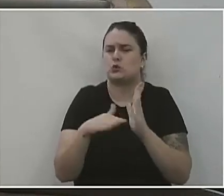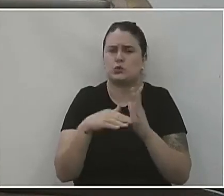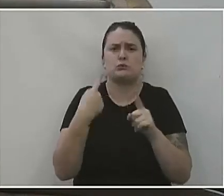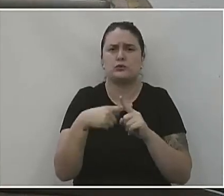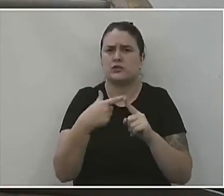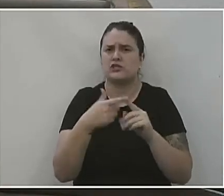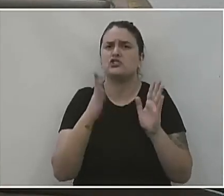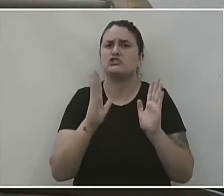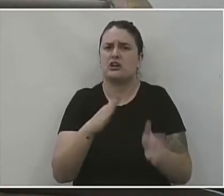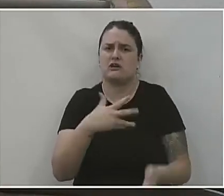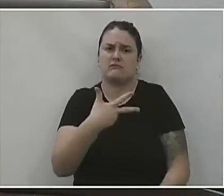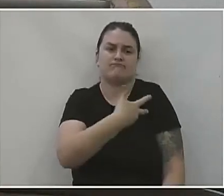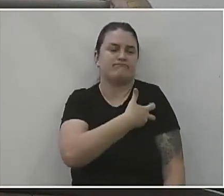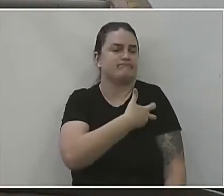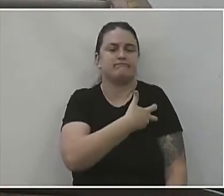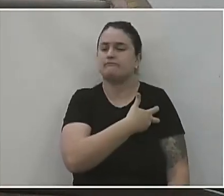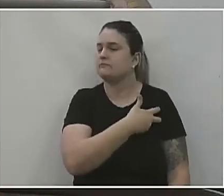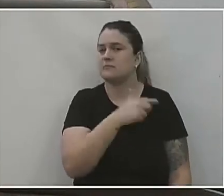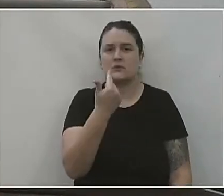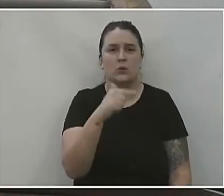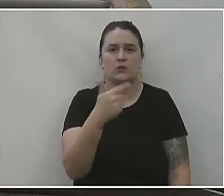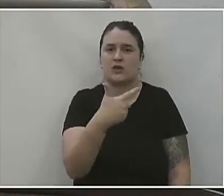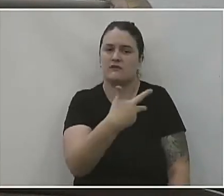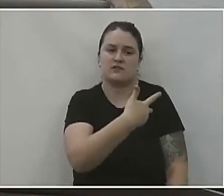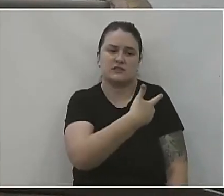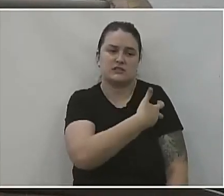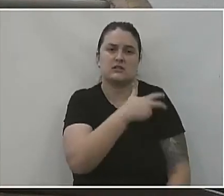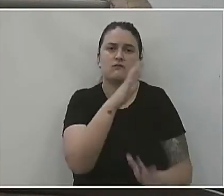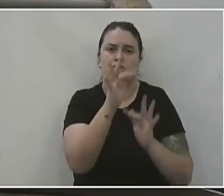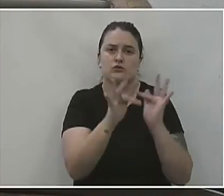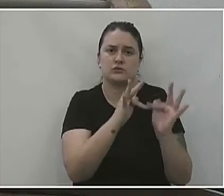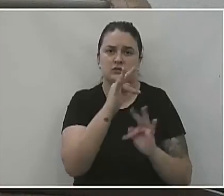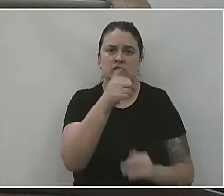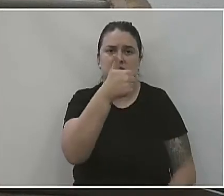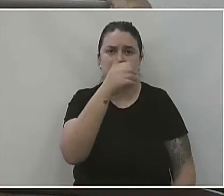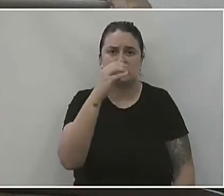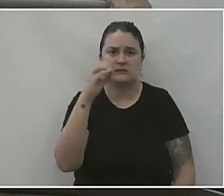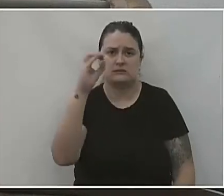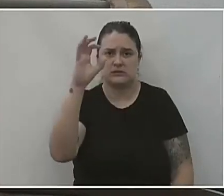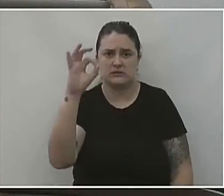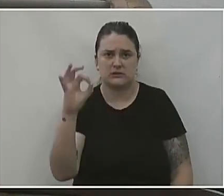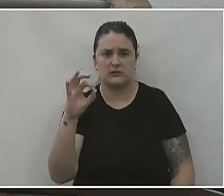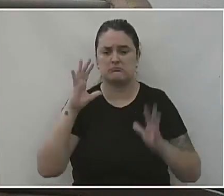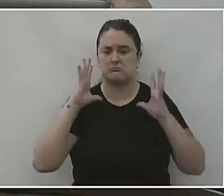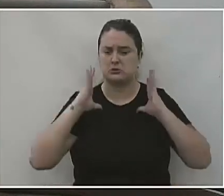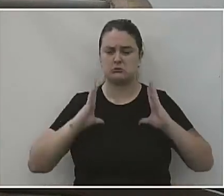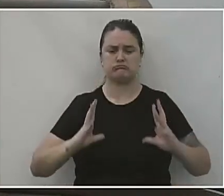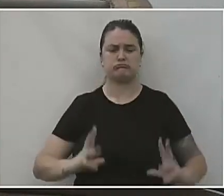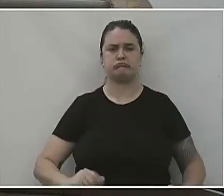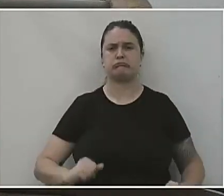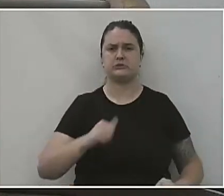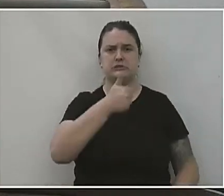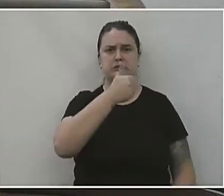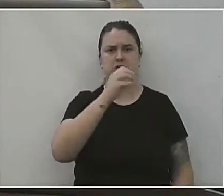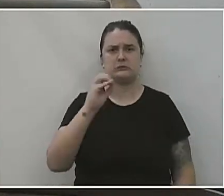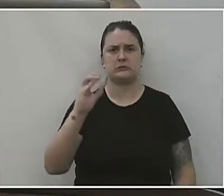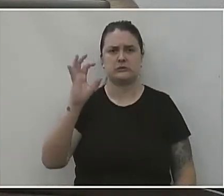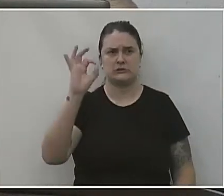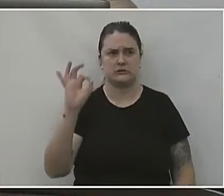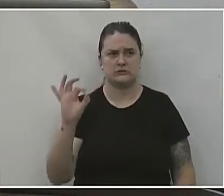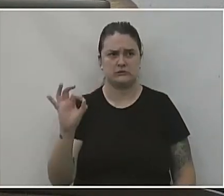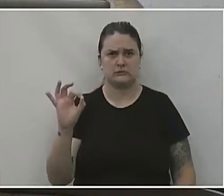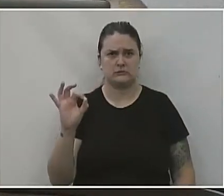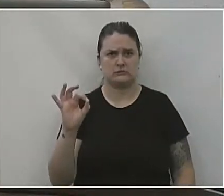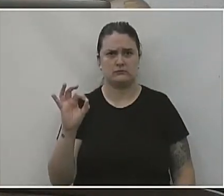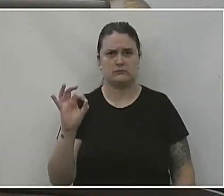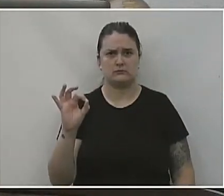já tomou a vacina. Não existe vacina que funcione 100%, que imunize 100%. Todas